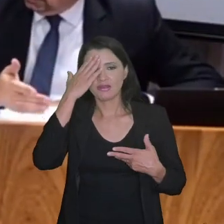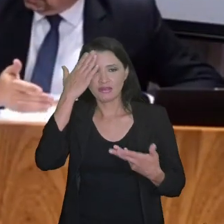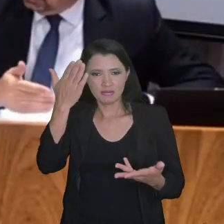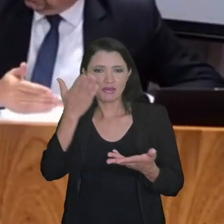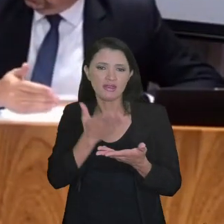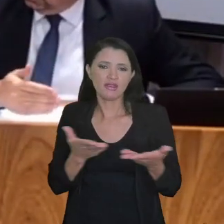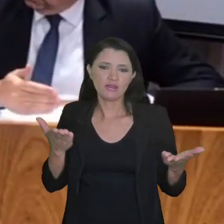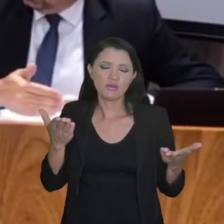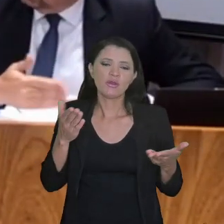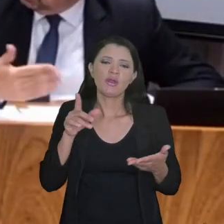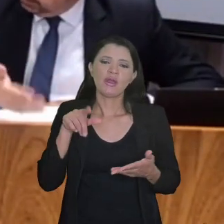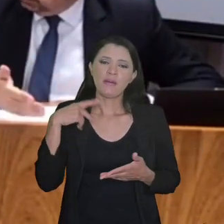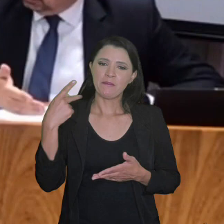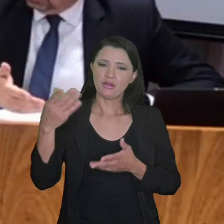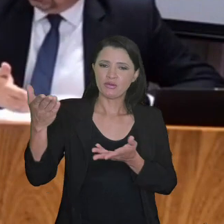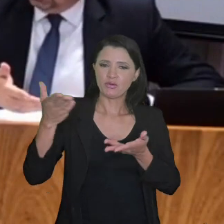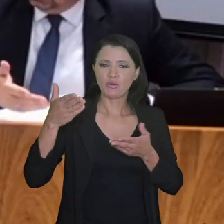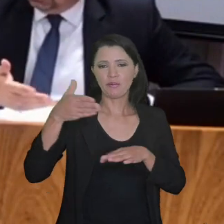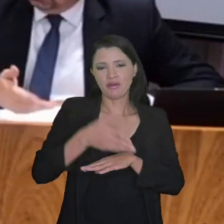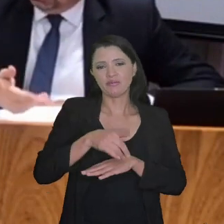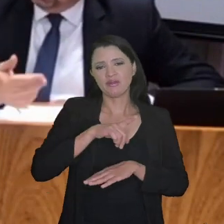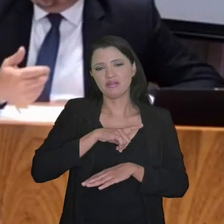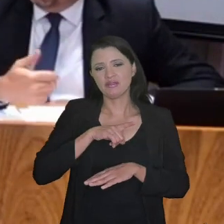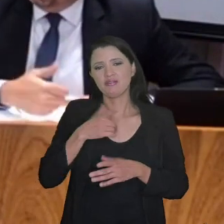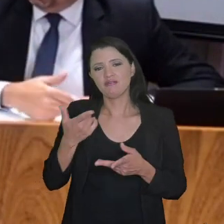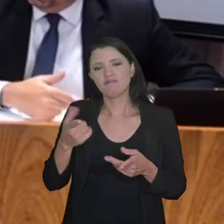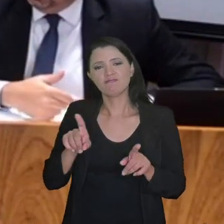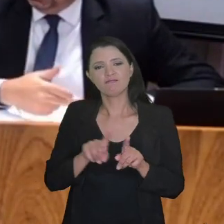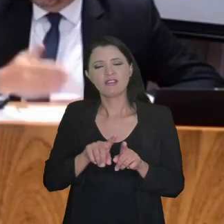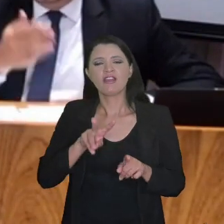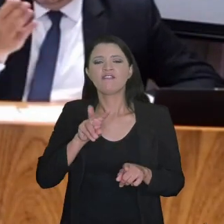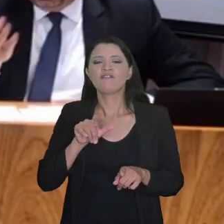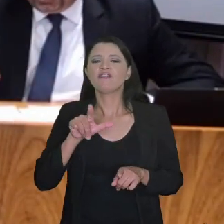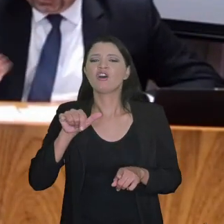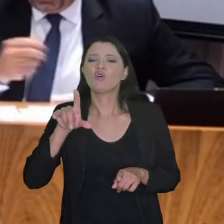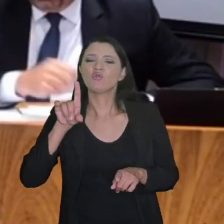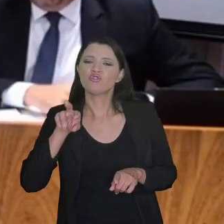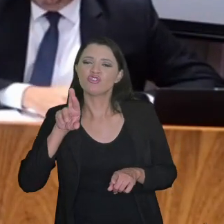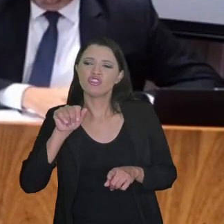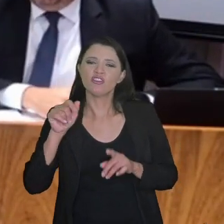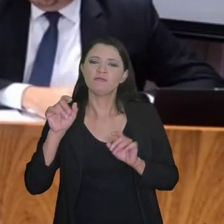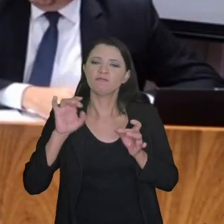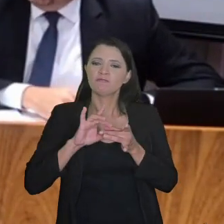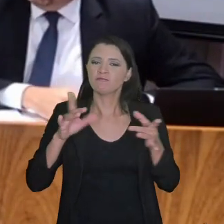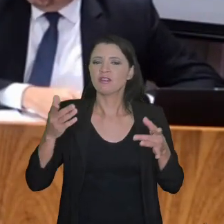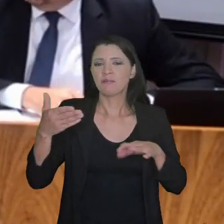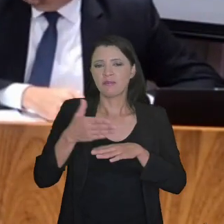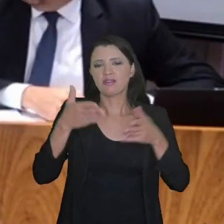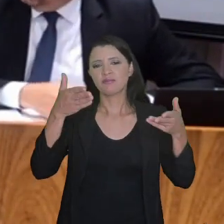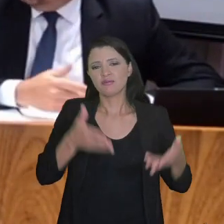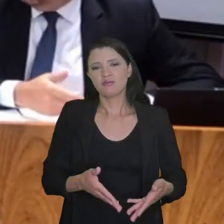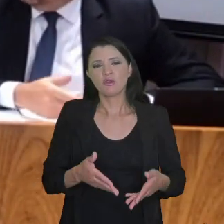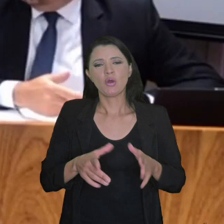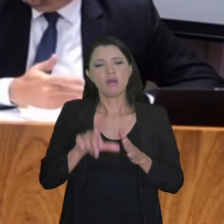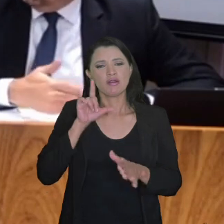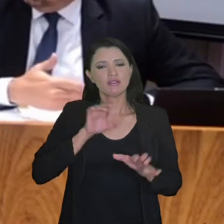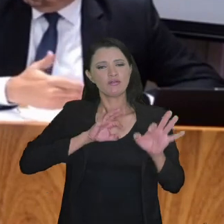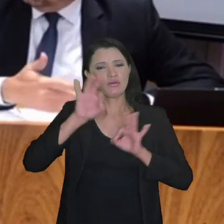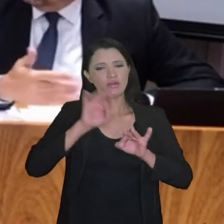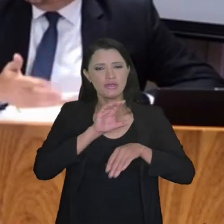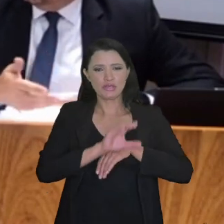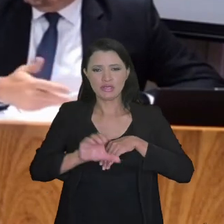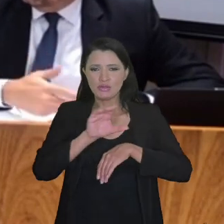só para primeiro fazer um agradecimento, torcendo pela sua participação, o ministro Valdir, que viabilizou a sua participação,